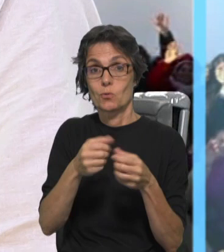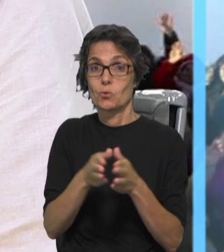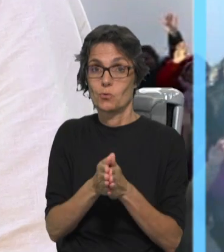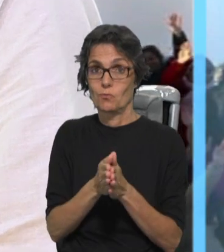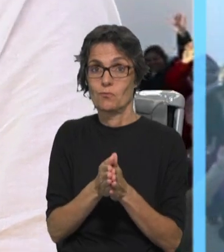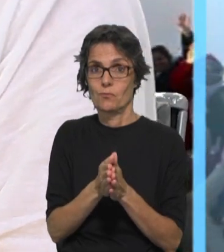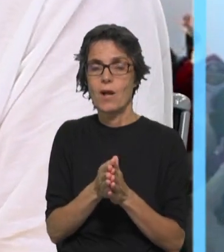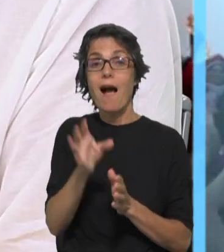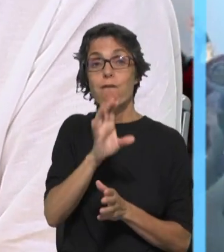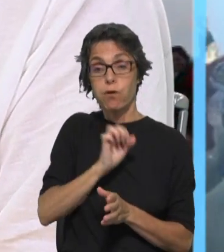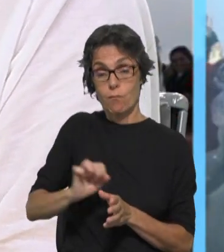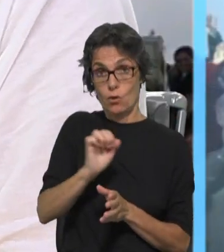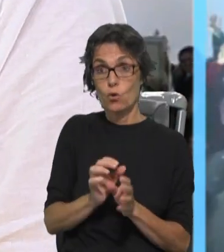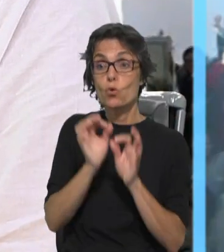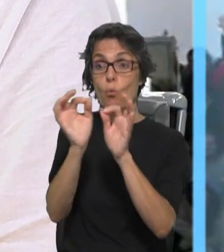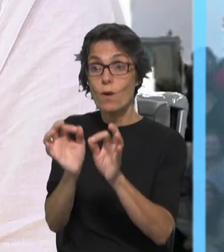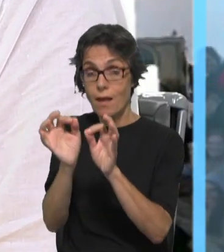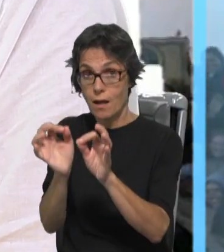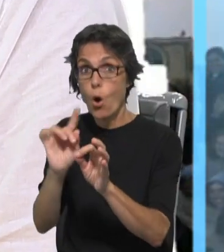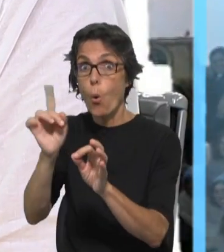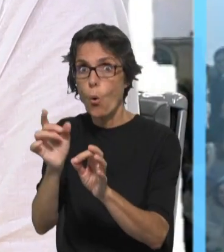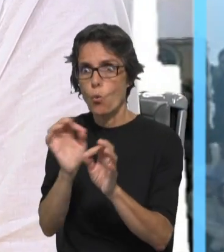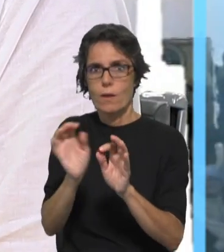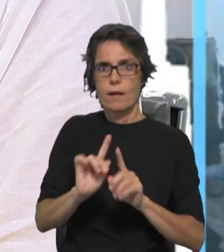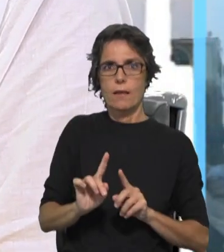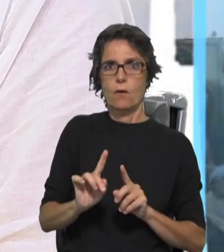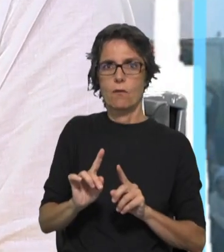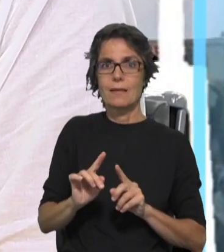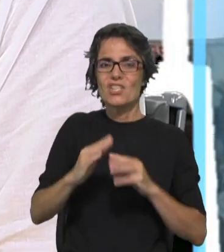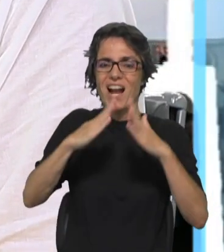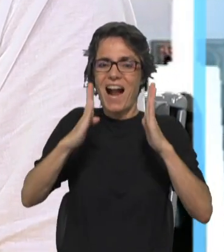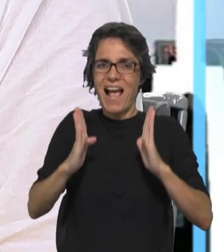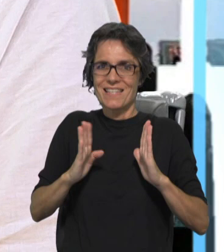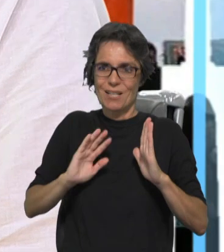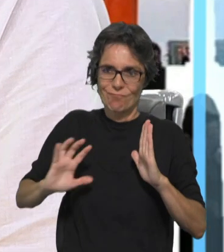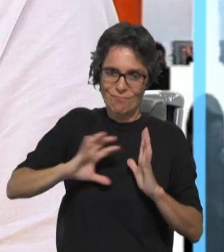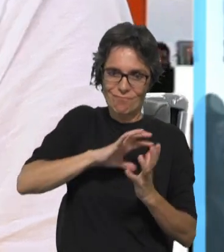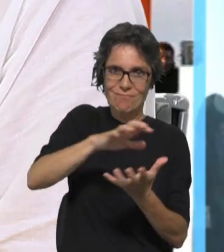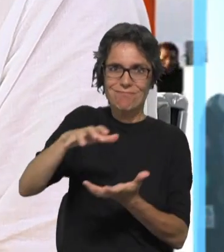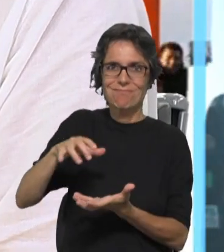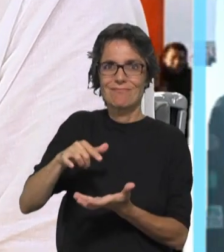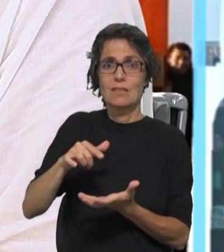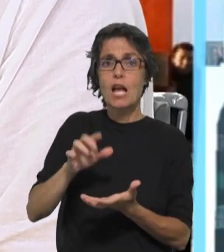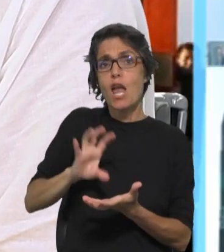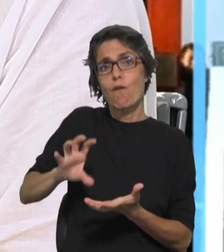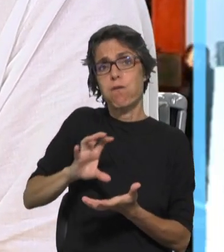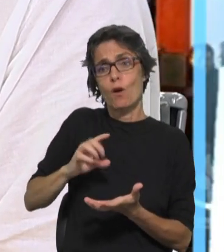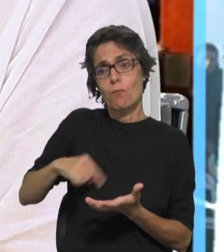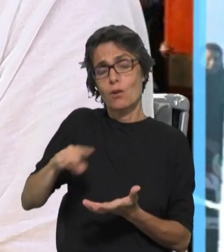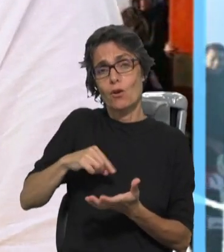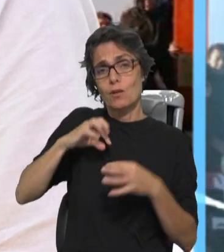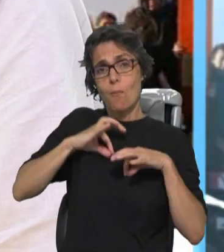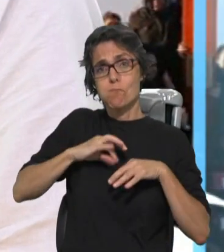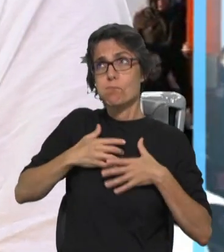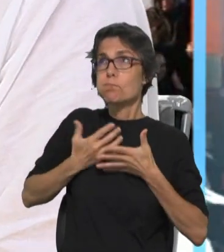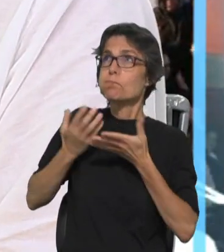como nós cuidamos ou não cuidamos da casa comum é também a maneira como nós vivemos ou não vivemos a espiritualidade, como